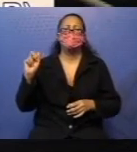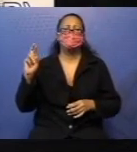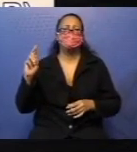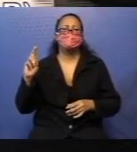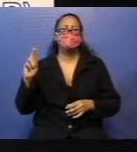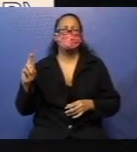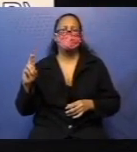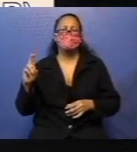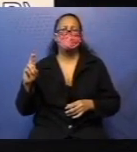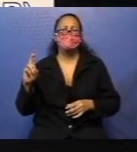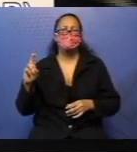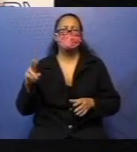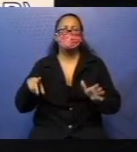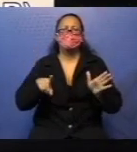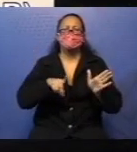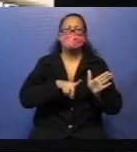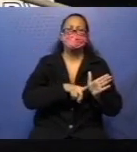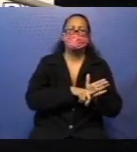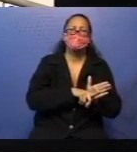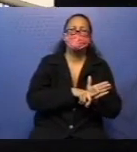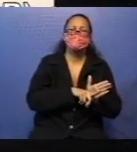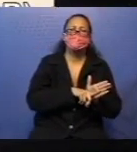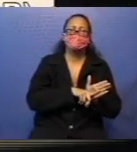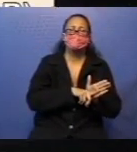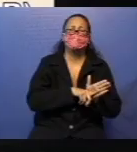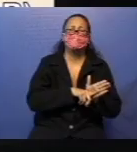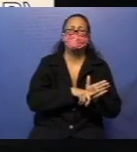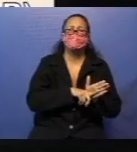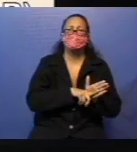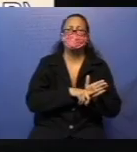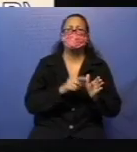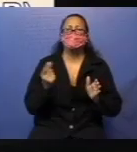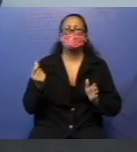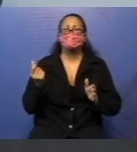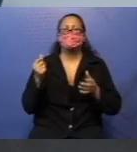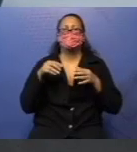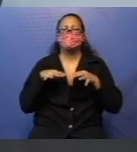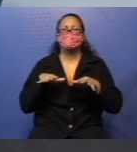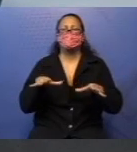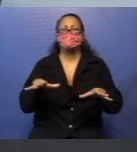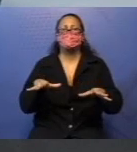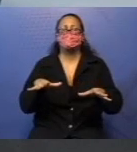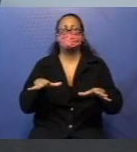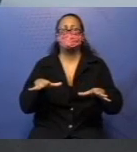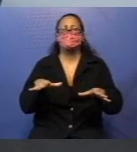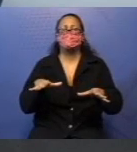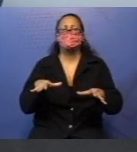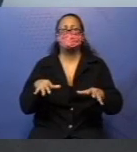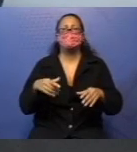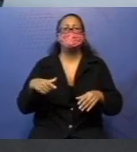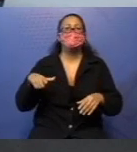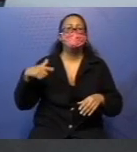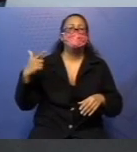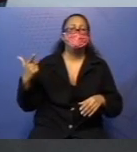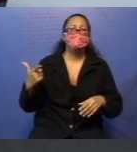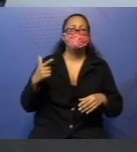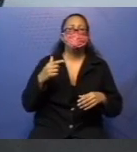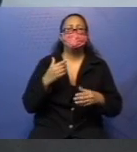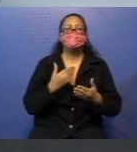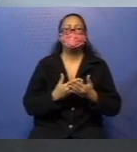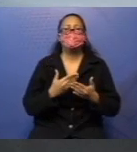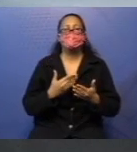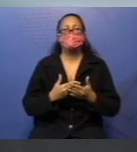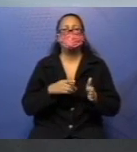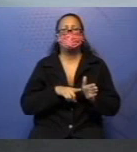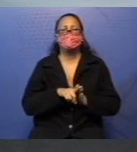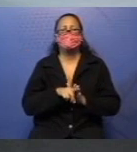a diferença. Lembra que eu brinco muito com essa diferença que eu falei para vocês nas outras aulas? Que vocês nos perguntam assim,